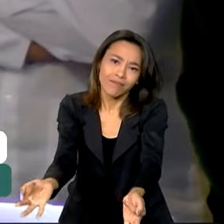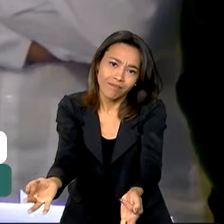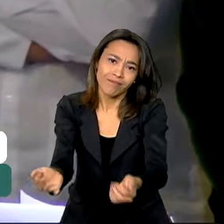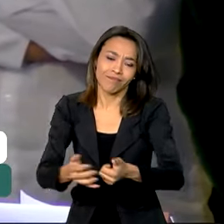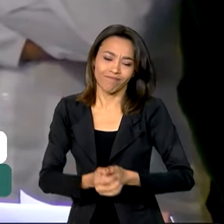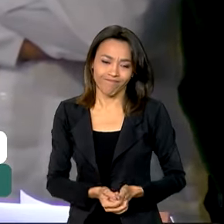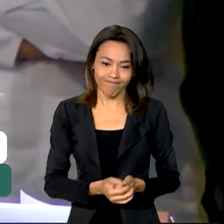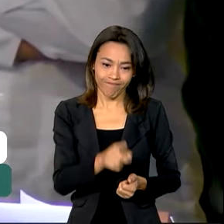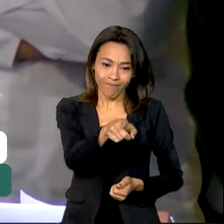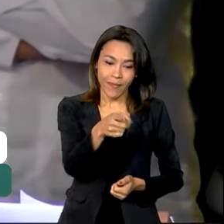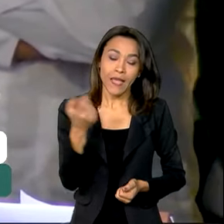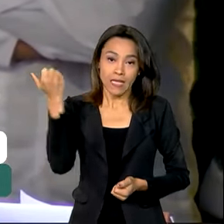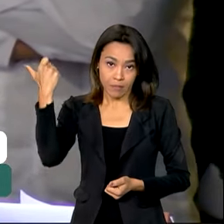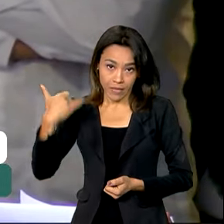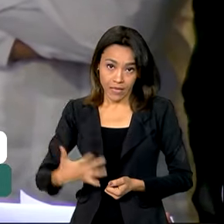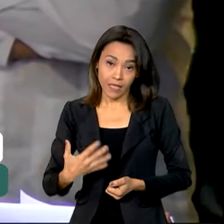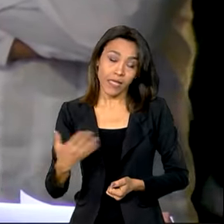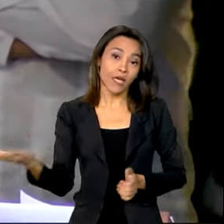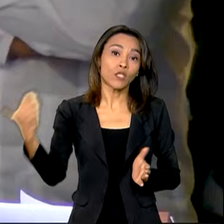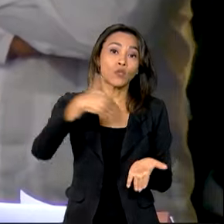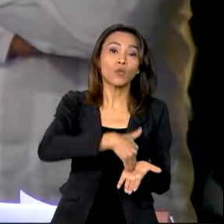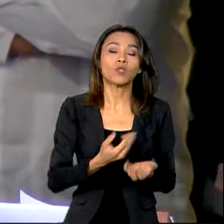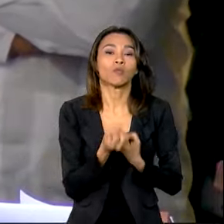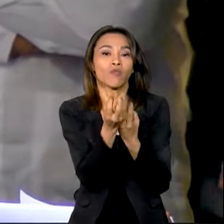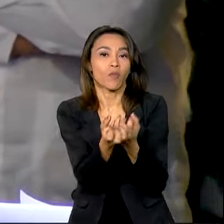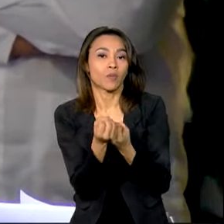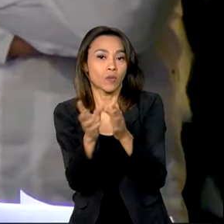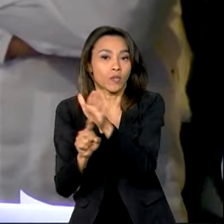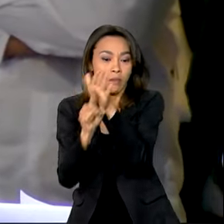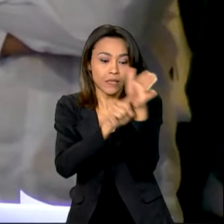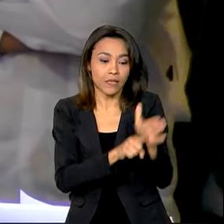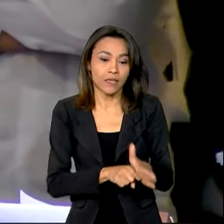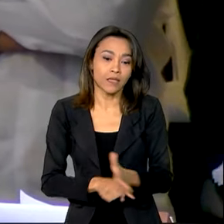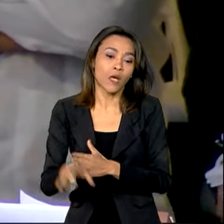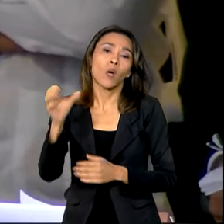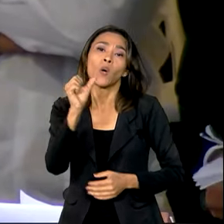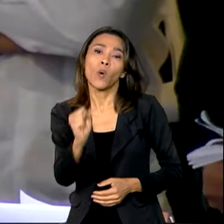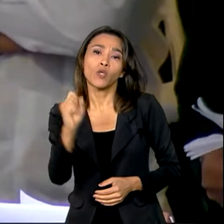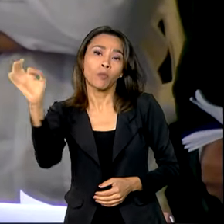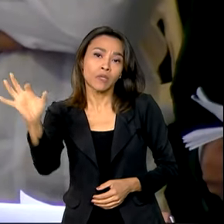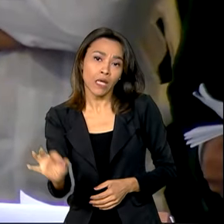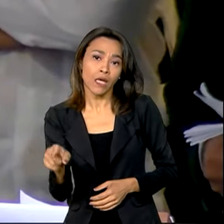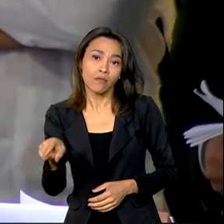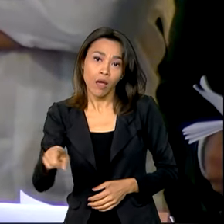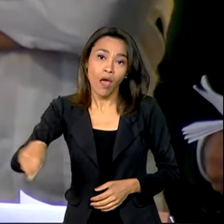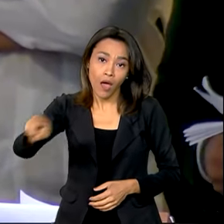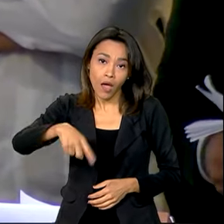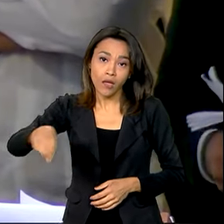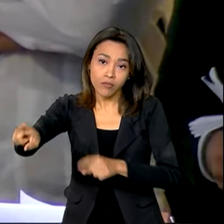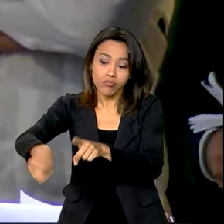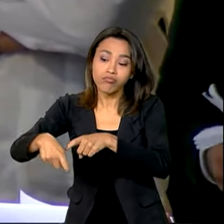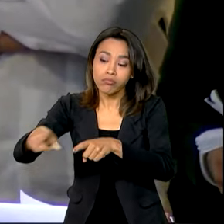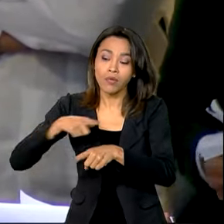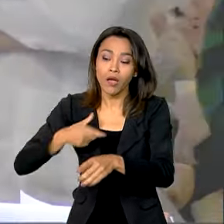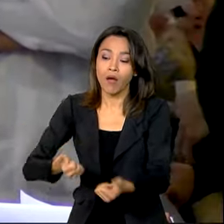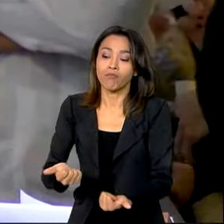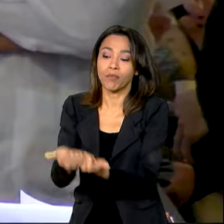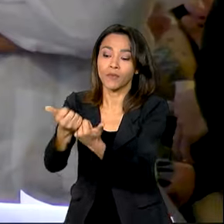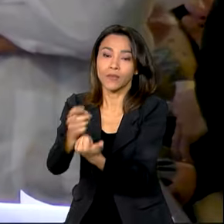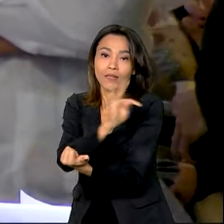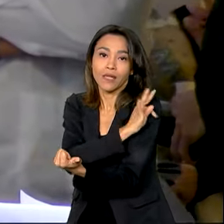dados do nosso último censo, apenas 18% dos agricultores familiares declararam ter algum tipo de assistência técnica e extensão rural.